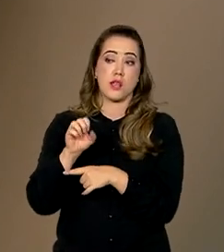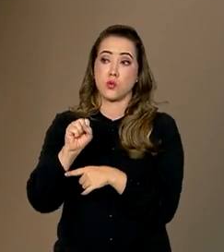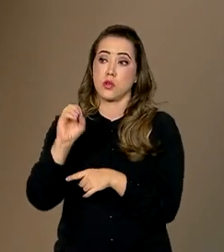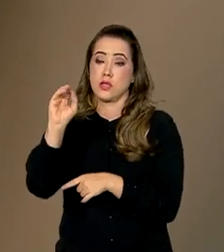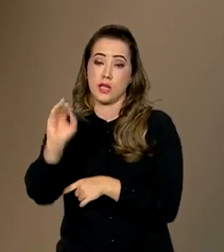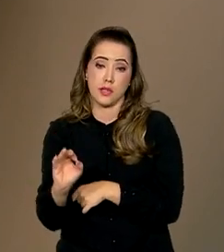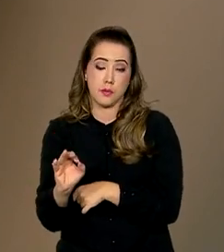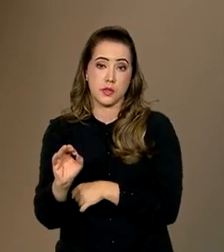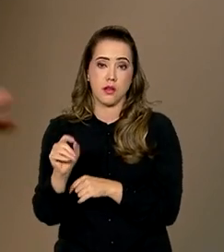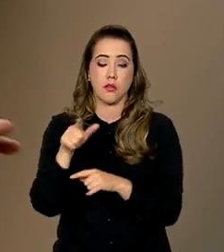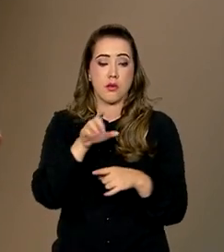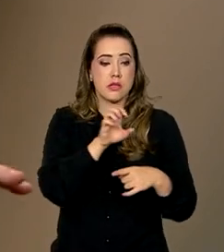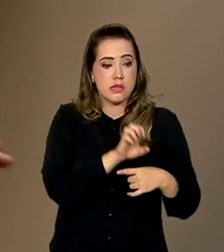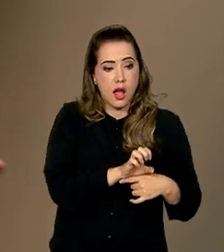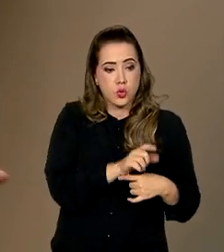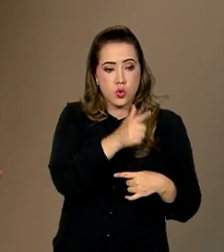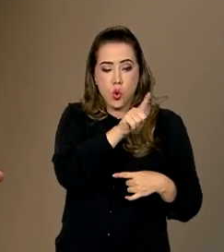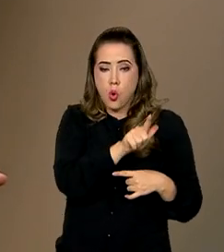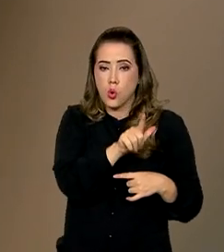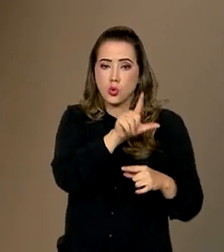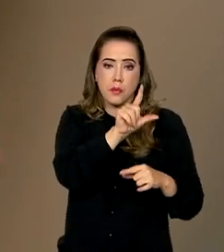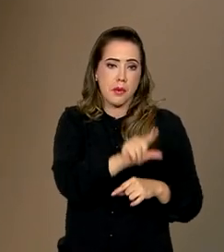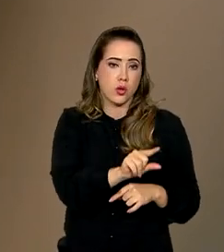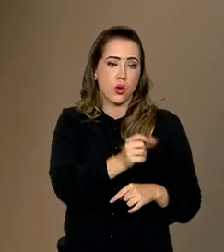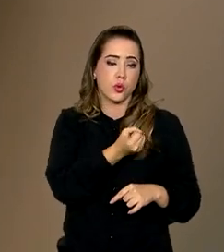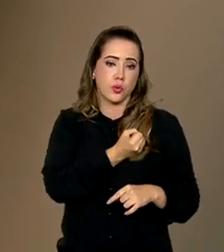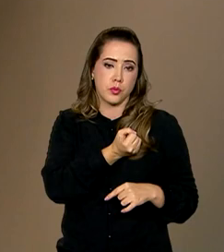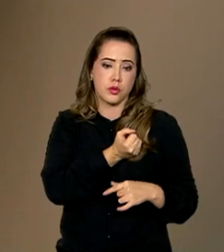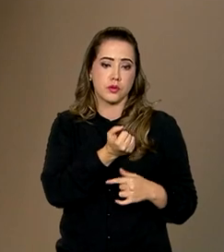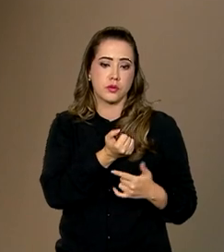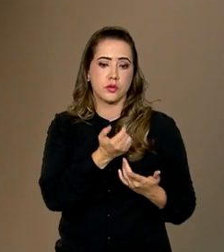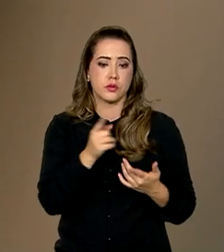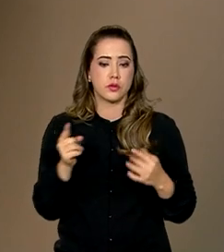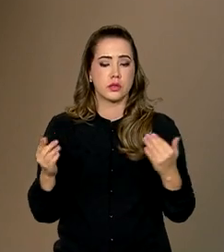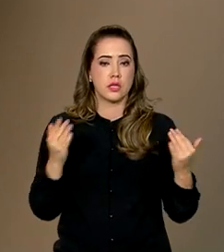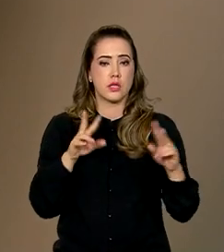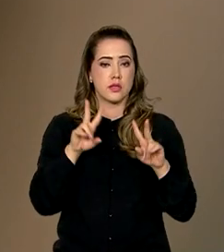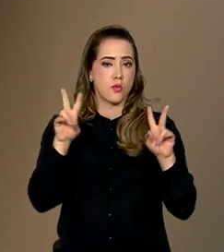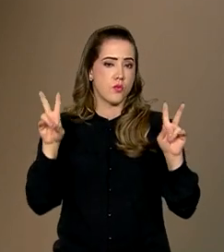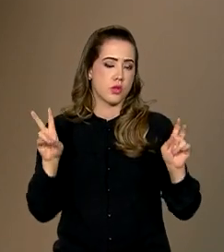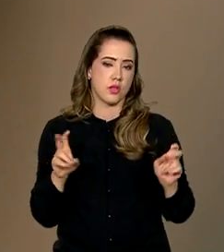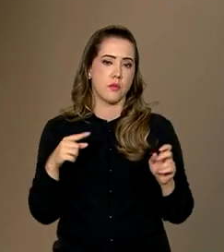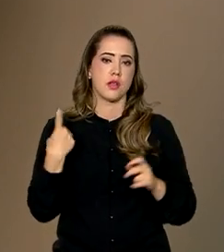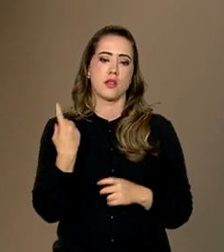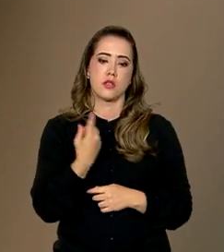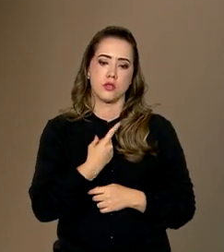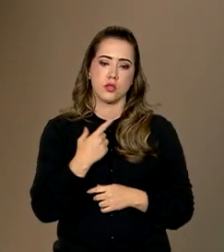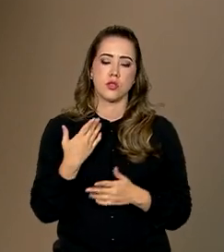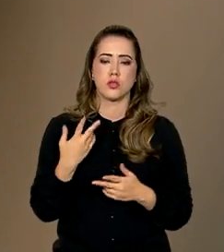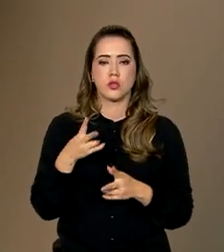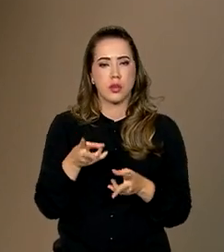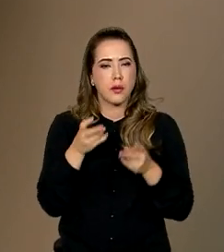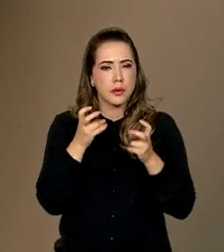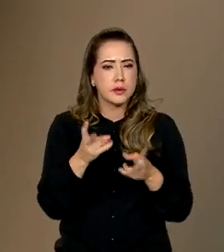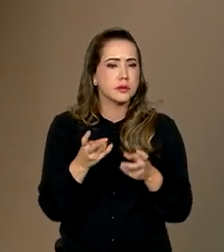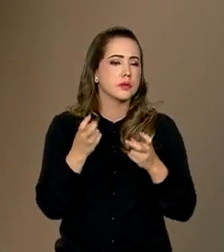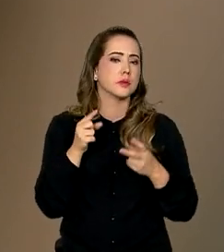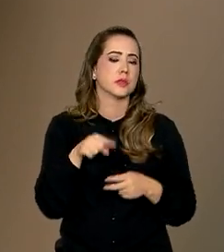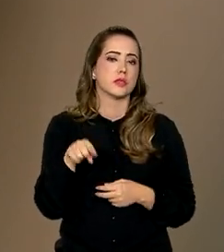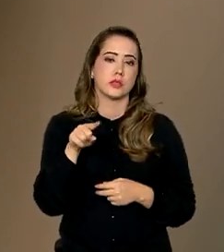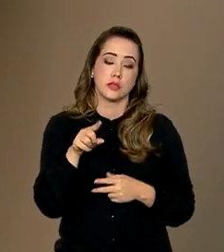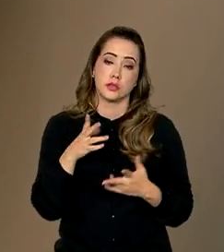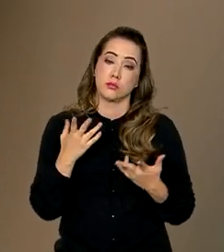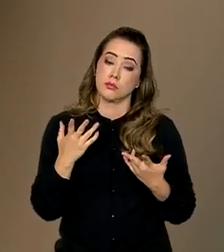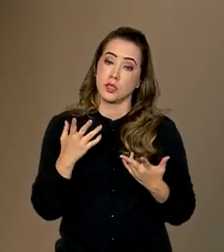participando do Enem, e há estados que a participação é um pouco menor. Aliás, esse é um tema que a gente tem insistido, que é